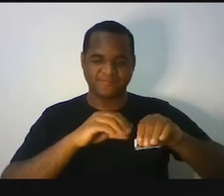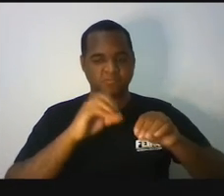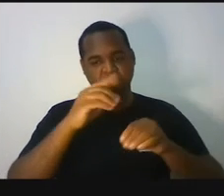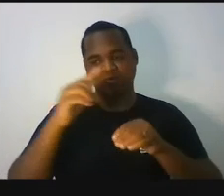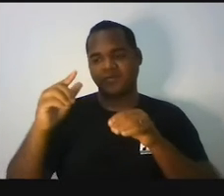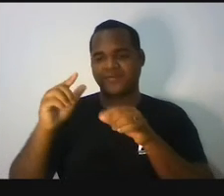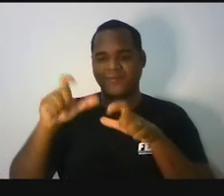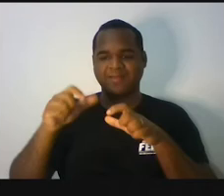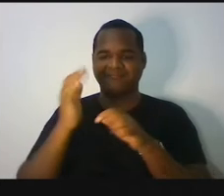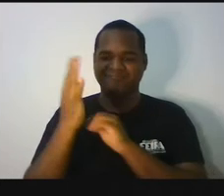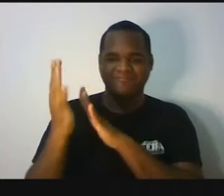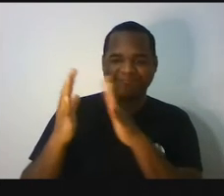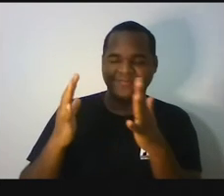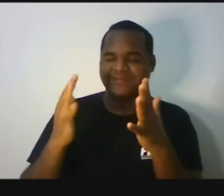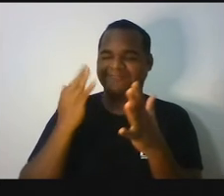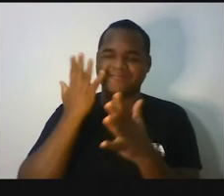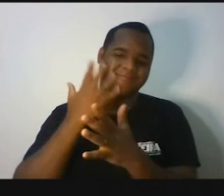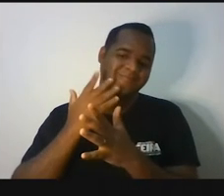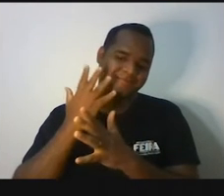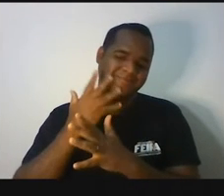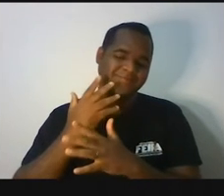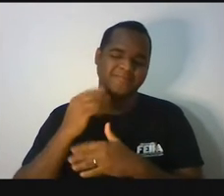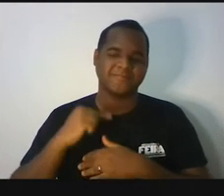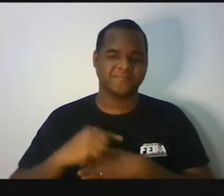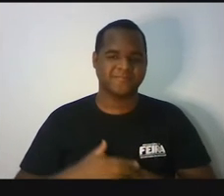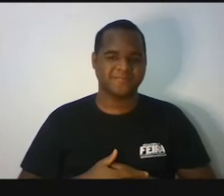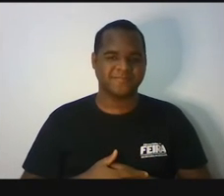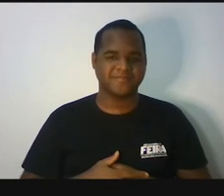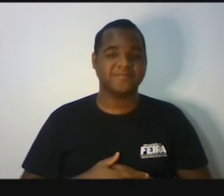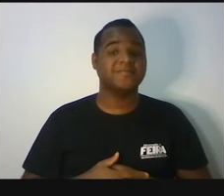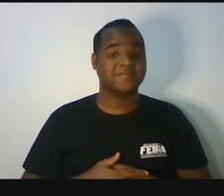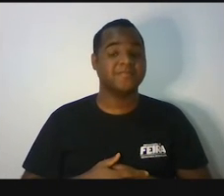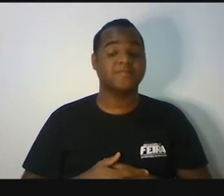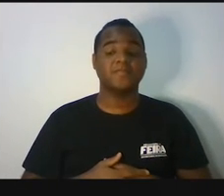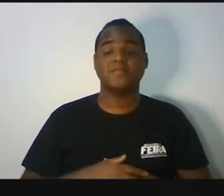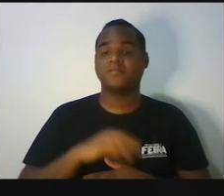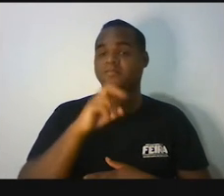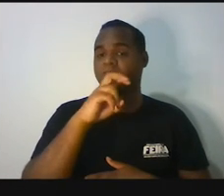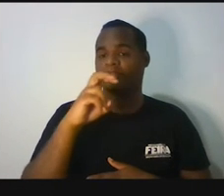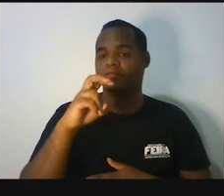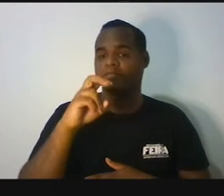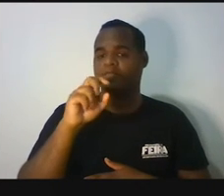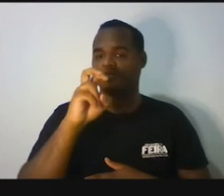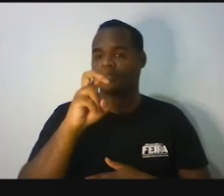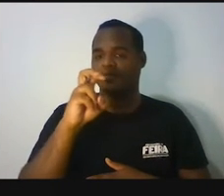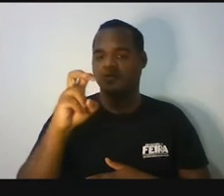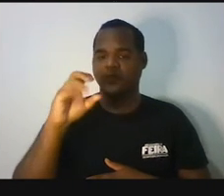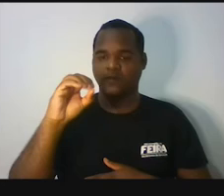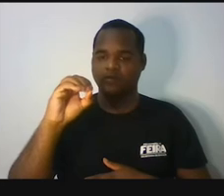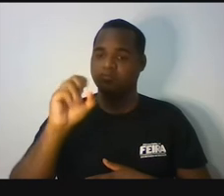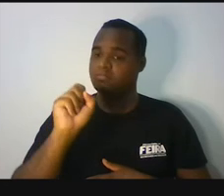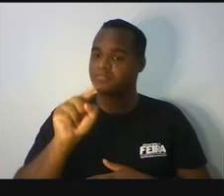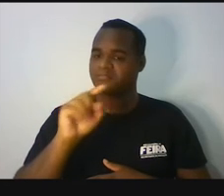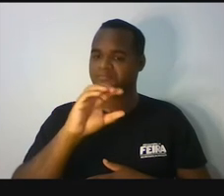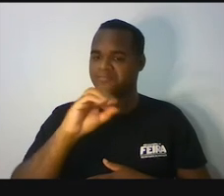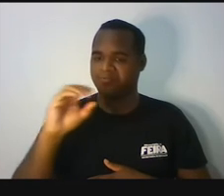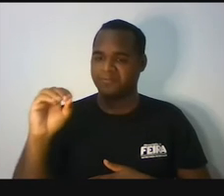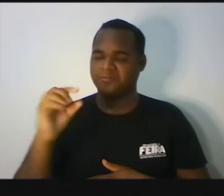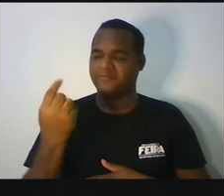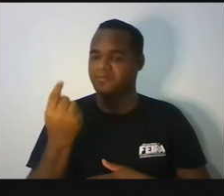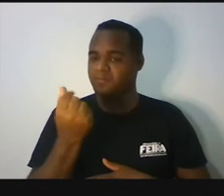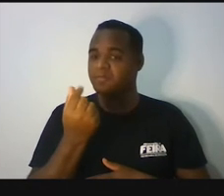E aí eu vou pausar aqui. Esses R$ 550 mil é o total investido